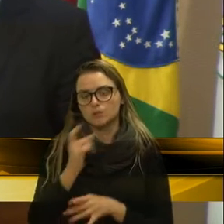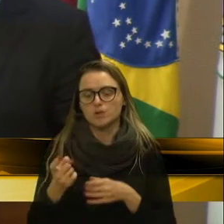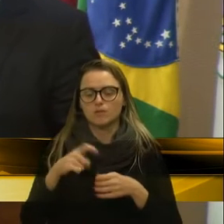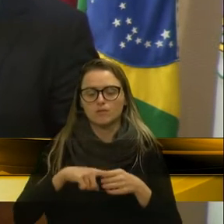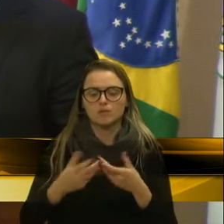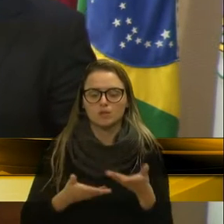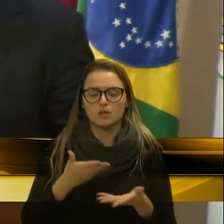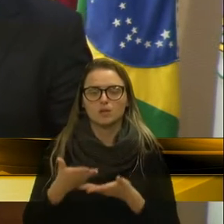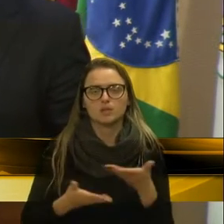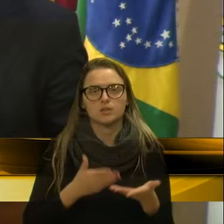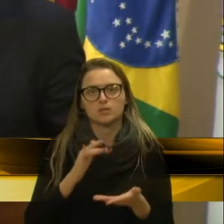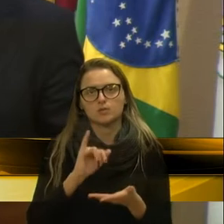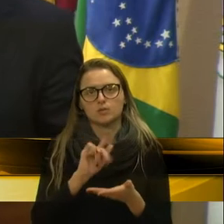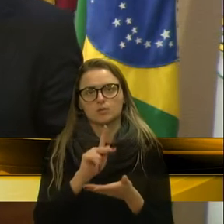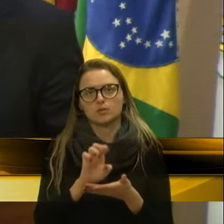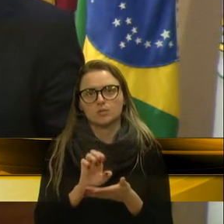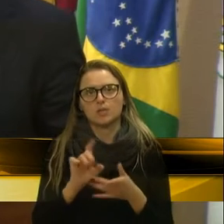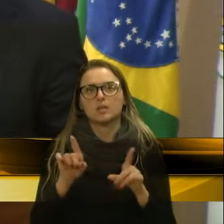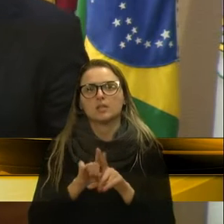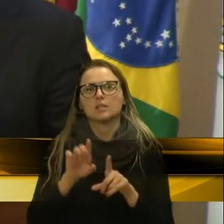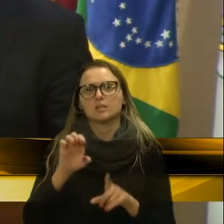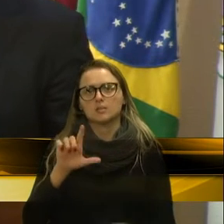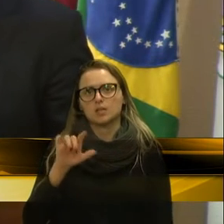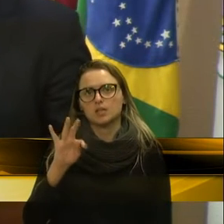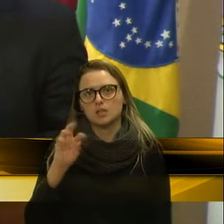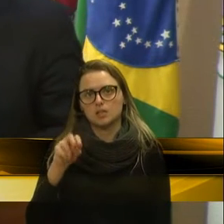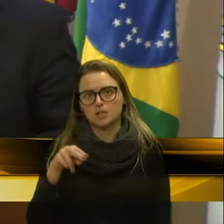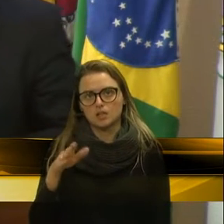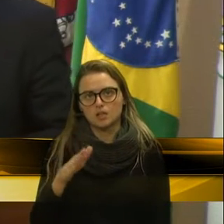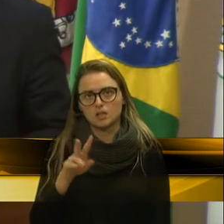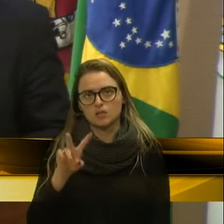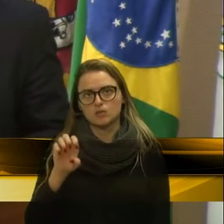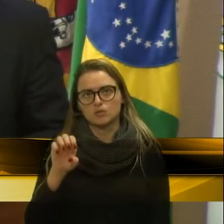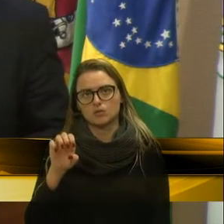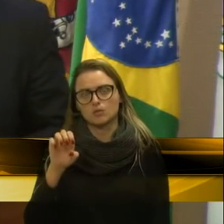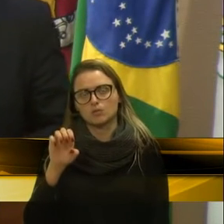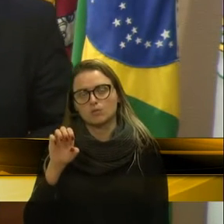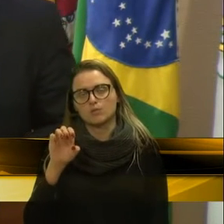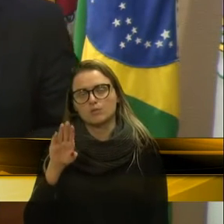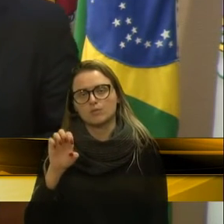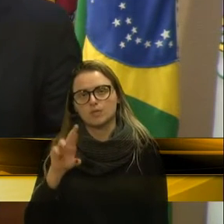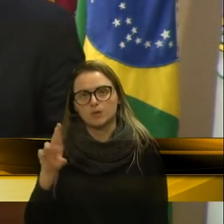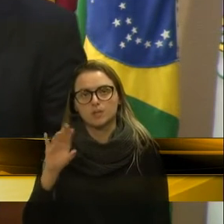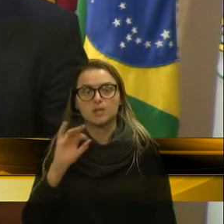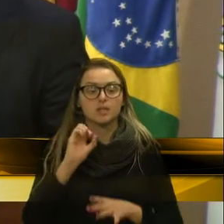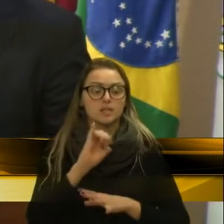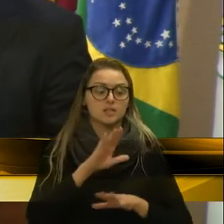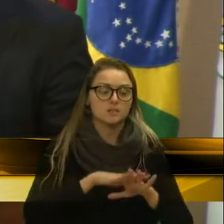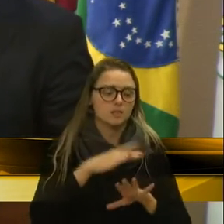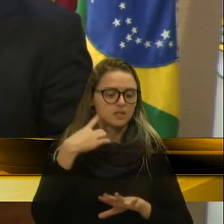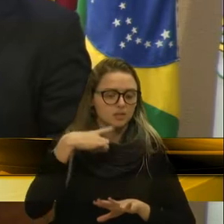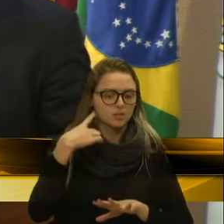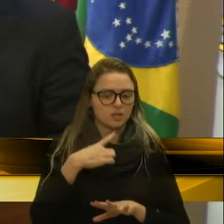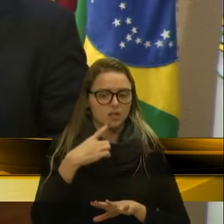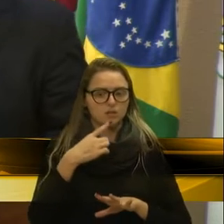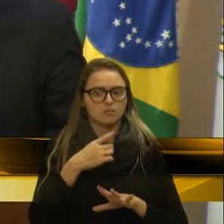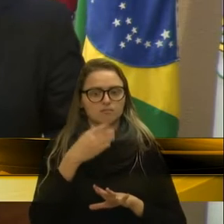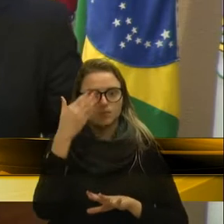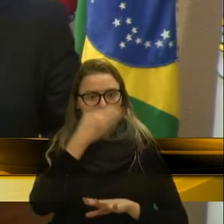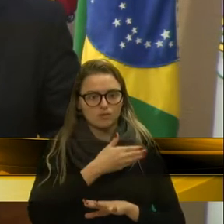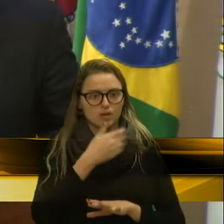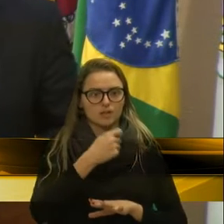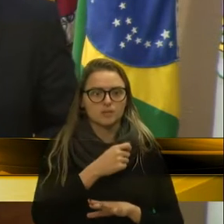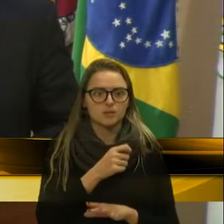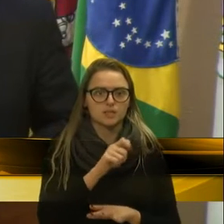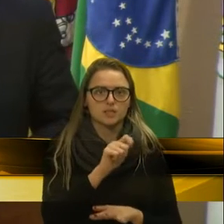Estou fazendo essa solicitação também ao deputado Elton Weber, do partido, para que quanto mais pessoas reforcem a necessidade de uma agência do IP em